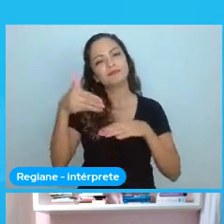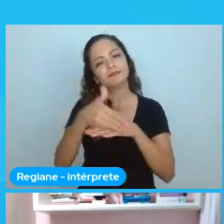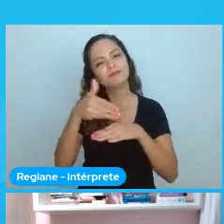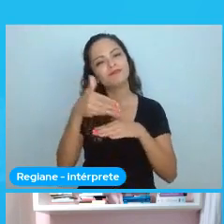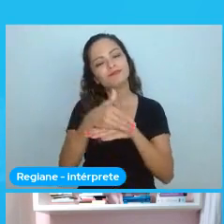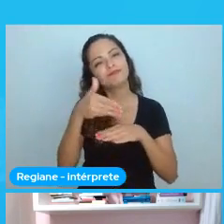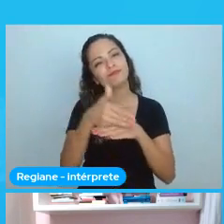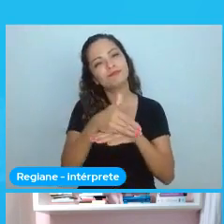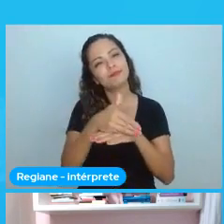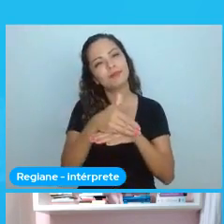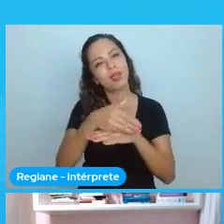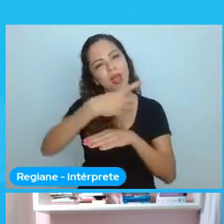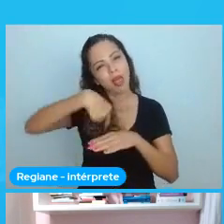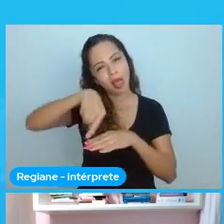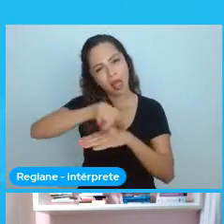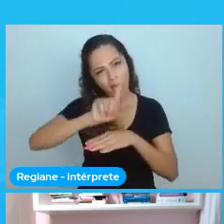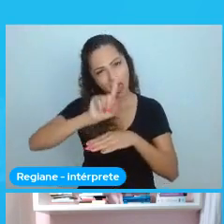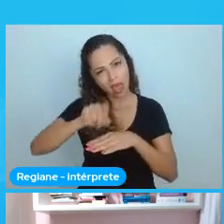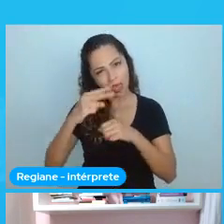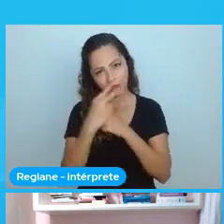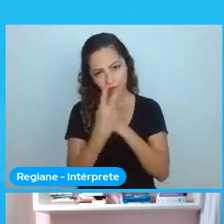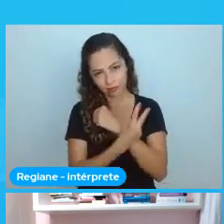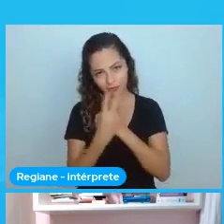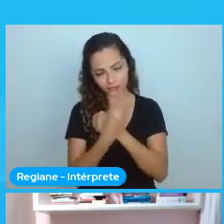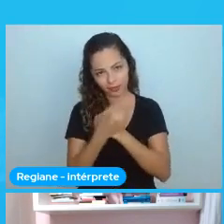algo que lhe protege de cometer erros.